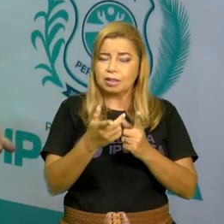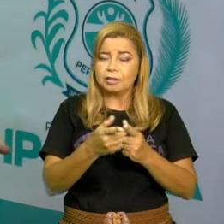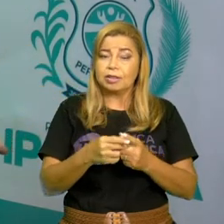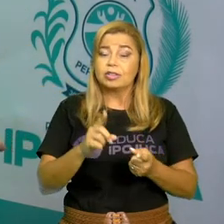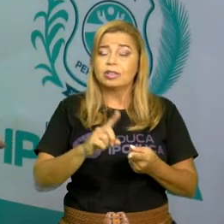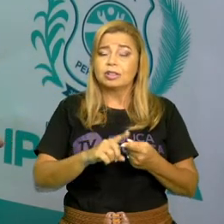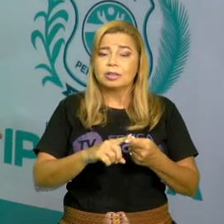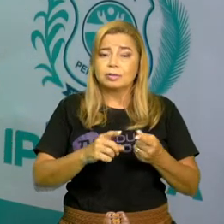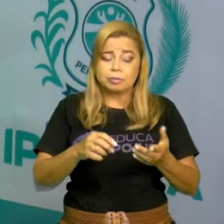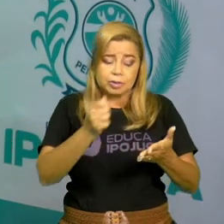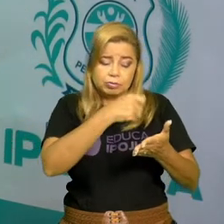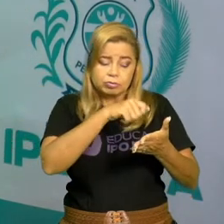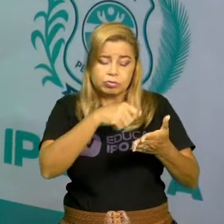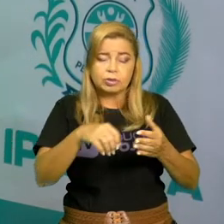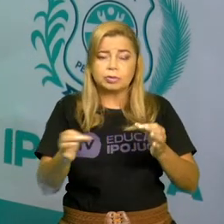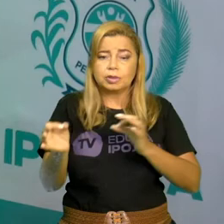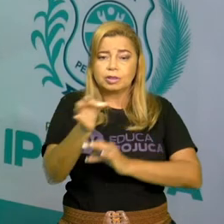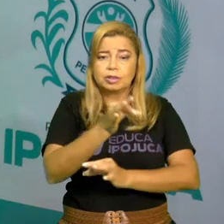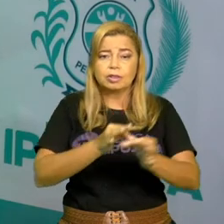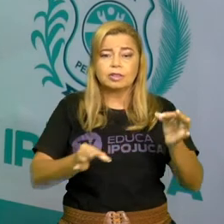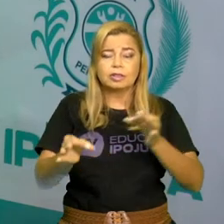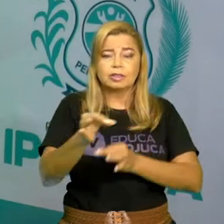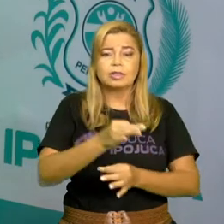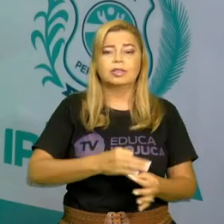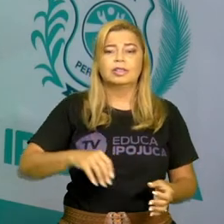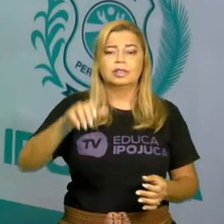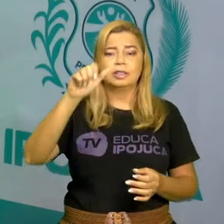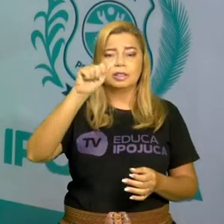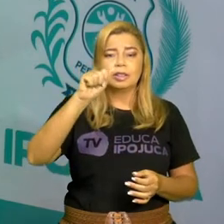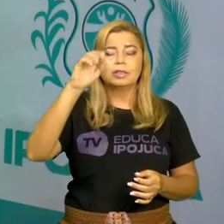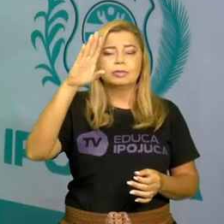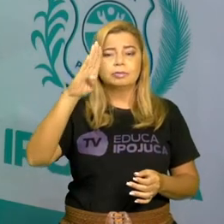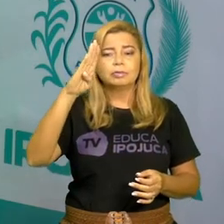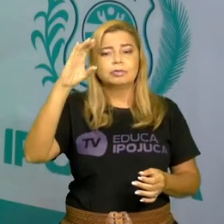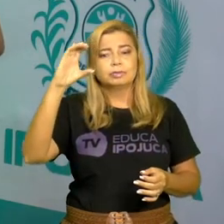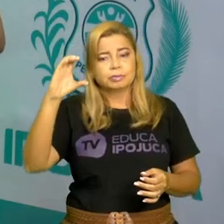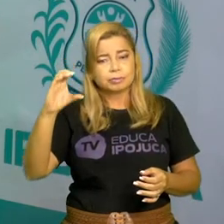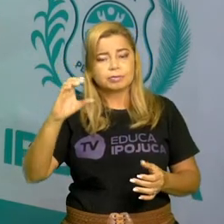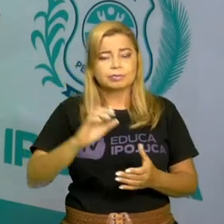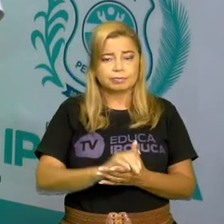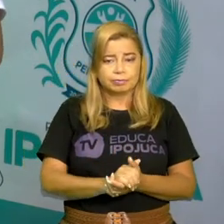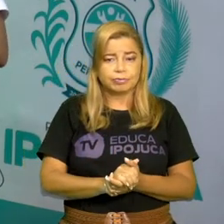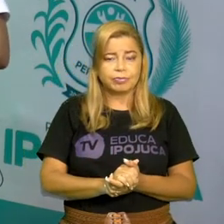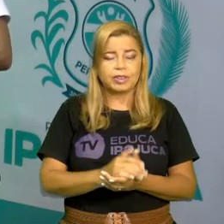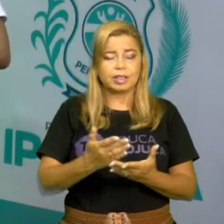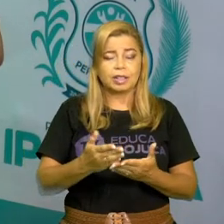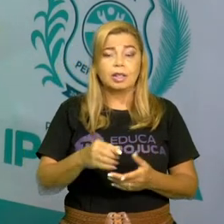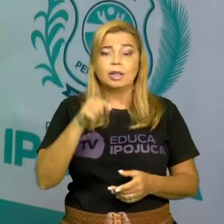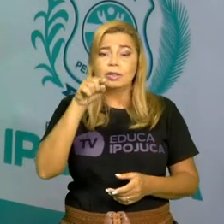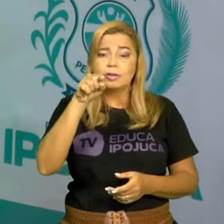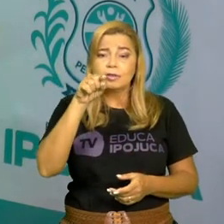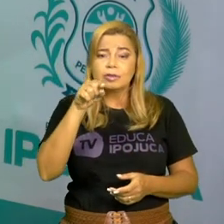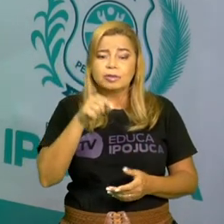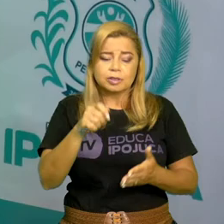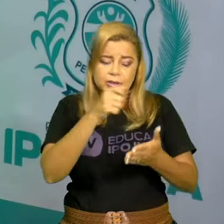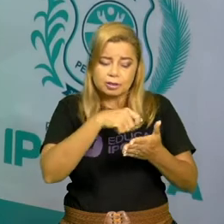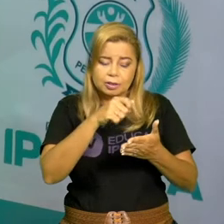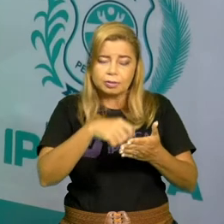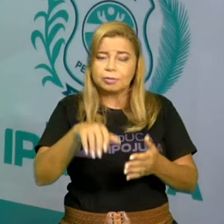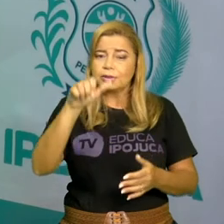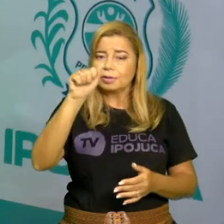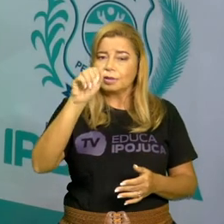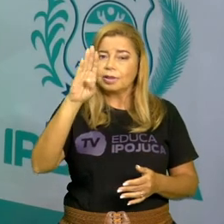alfabética. Por quê? Você copiando em ordem alfabética, você estará mostrando que você